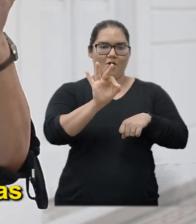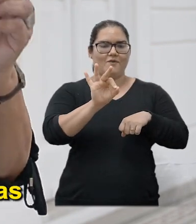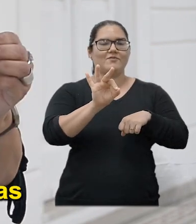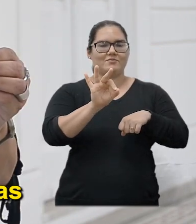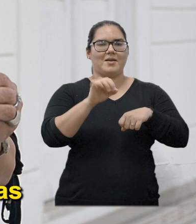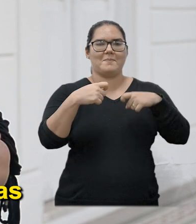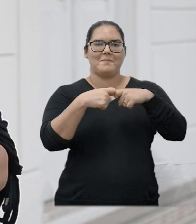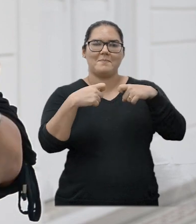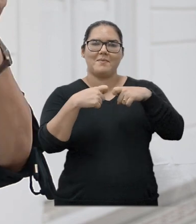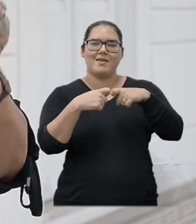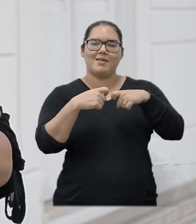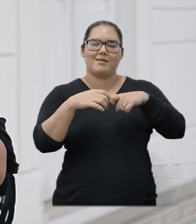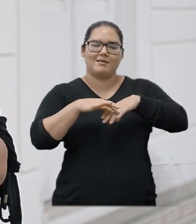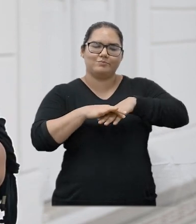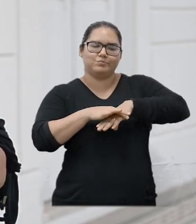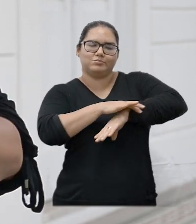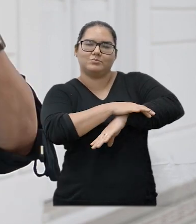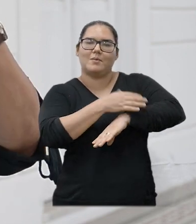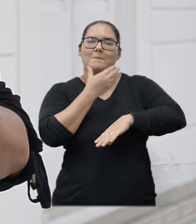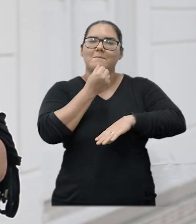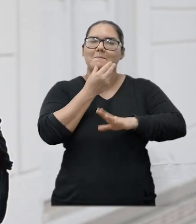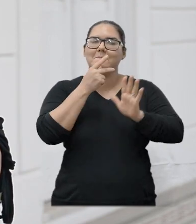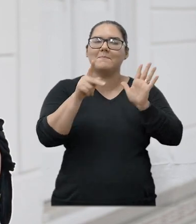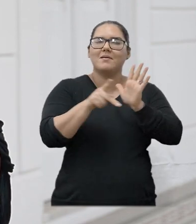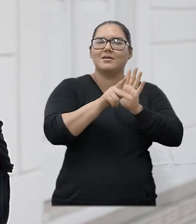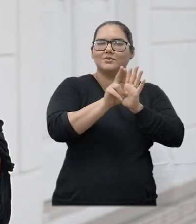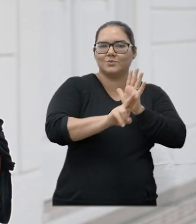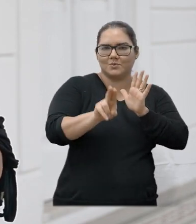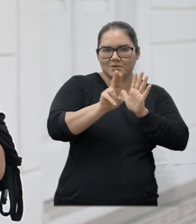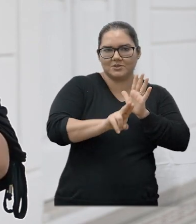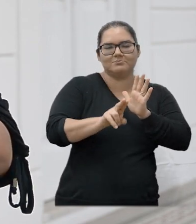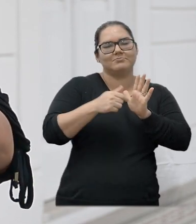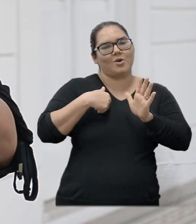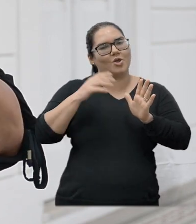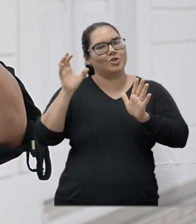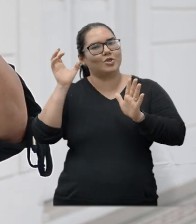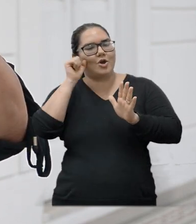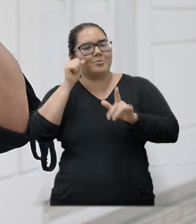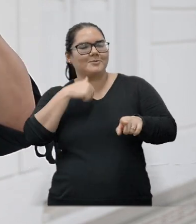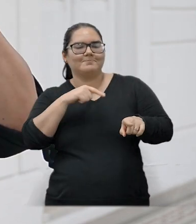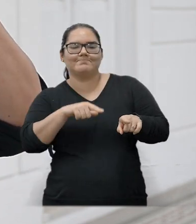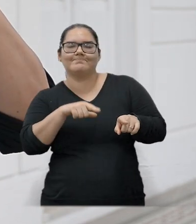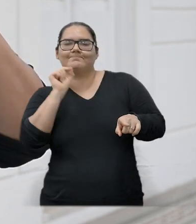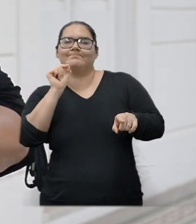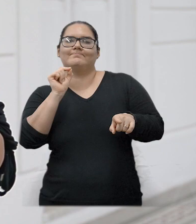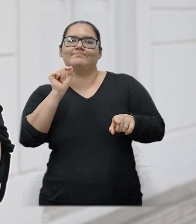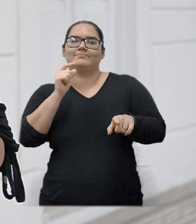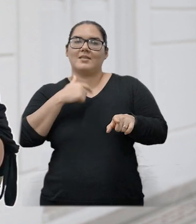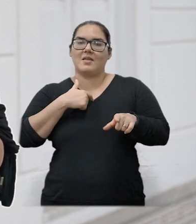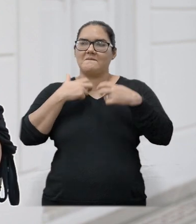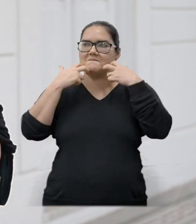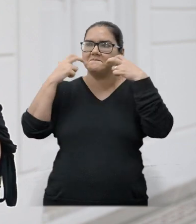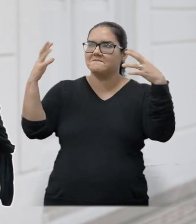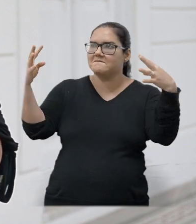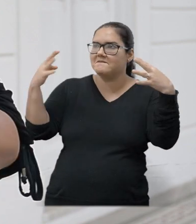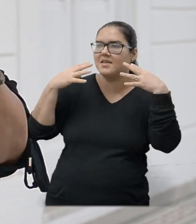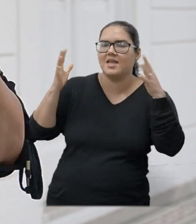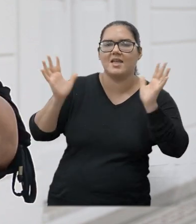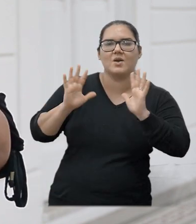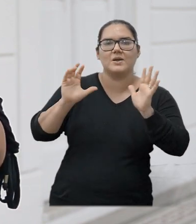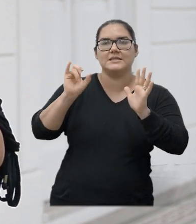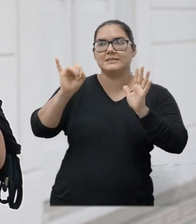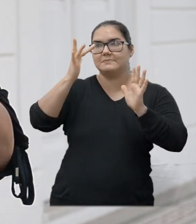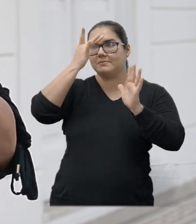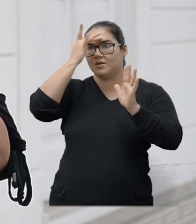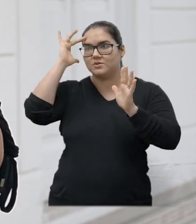Sociais masculinas Para dormir Favoritas Elas Com elas Mas eu não passei Vergonha Na